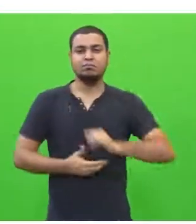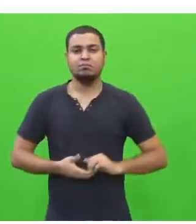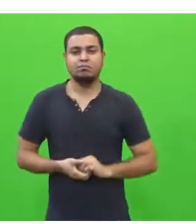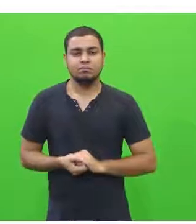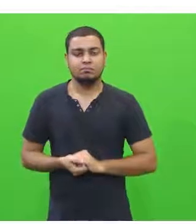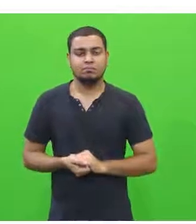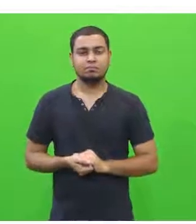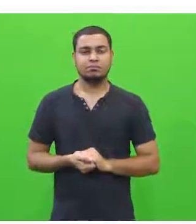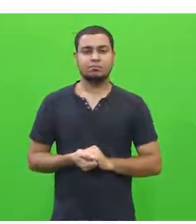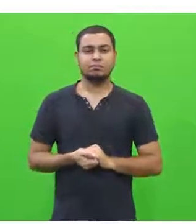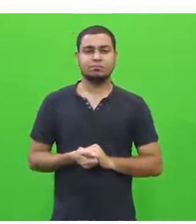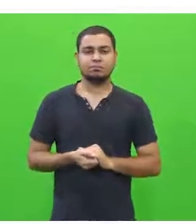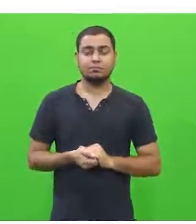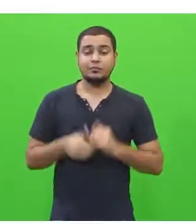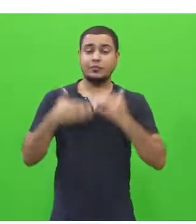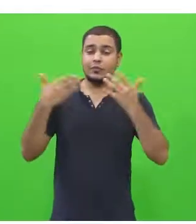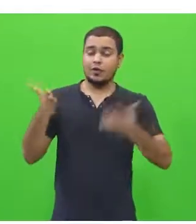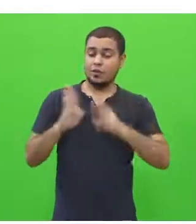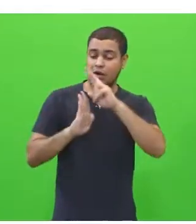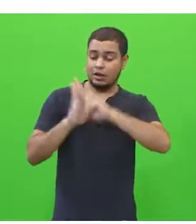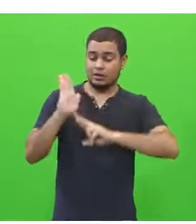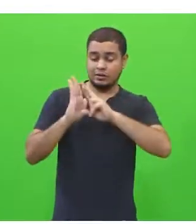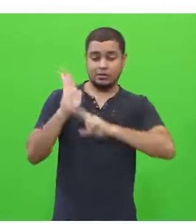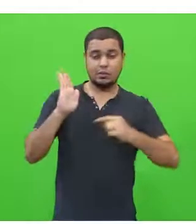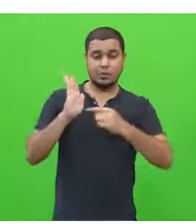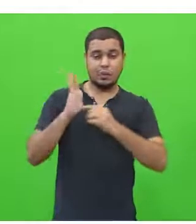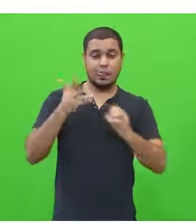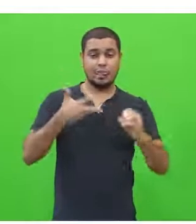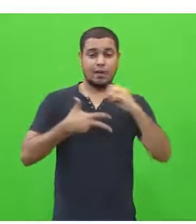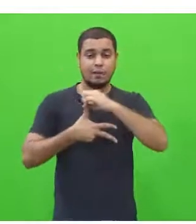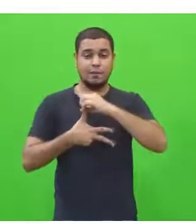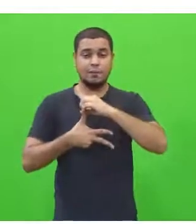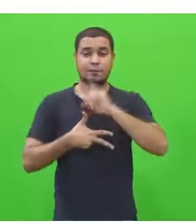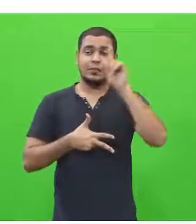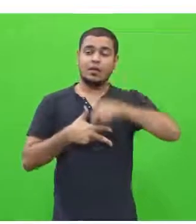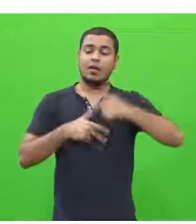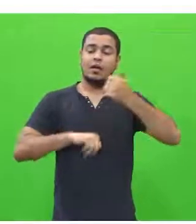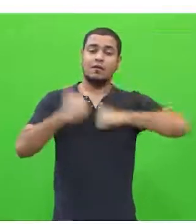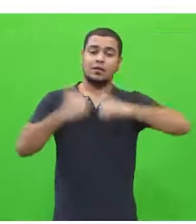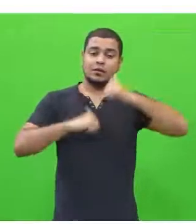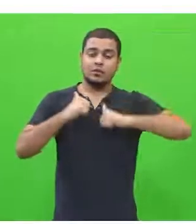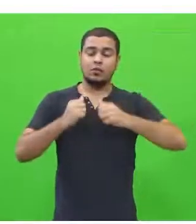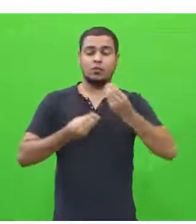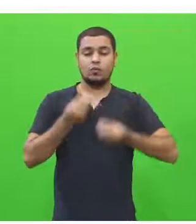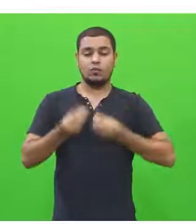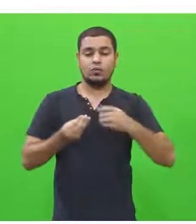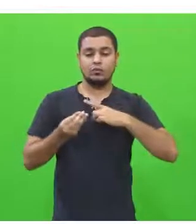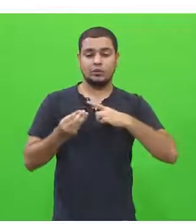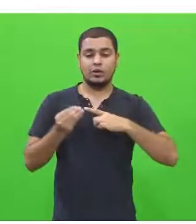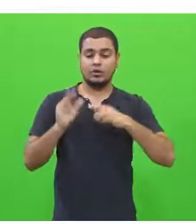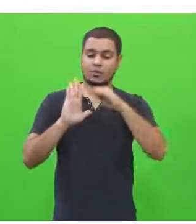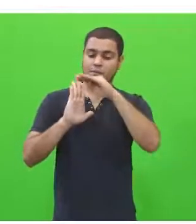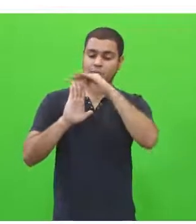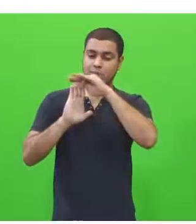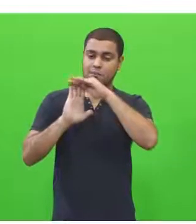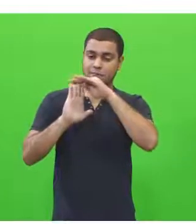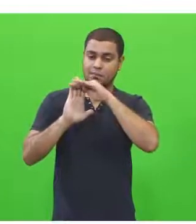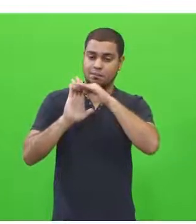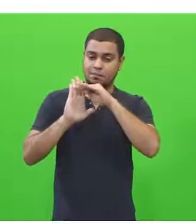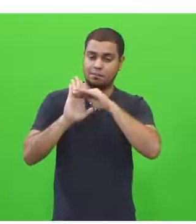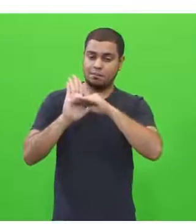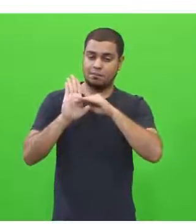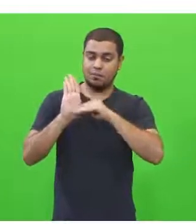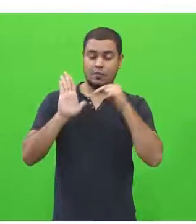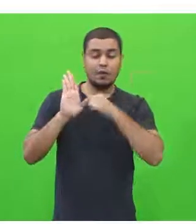Então, a redação do Enem, ela é avaliada através de uma matriz de referência, ela é